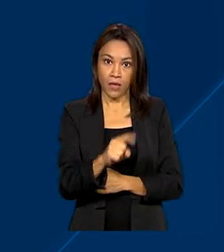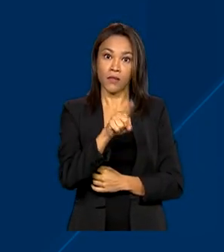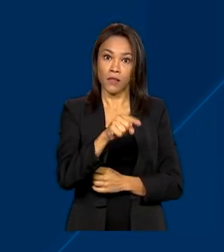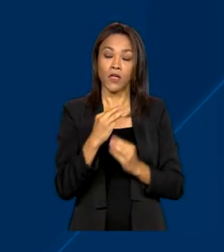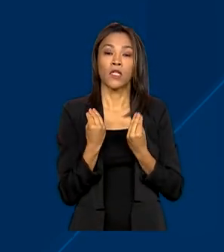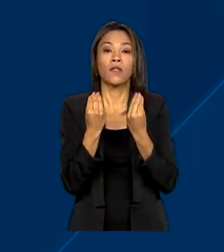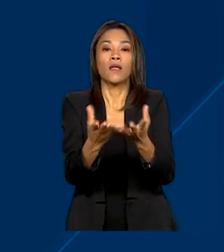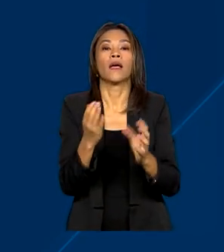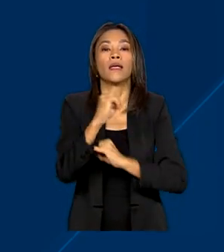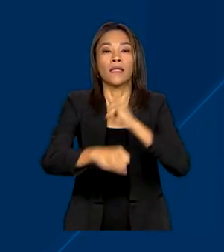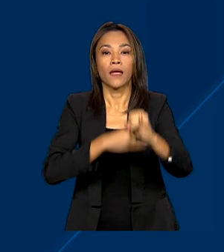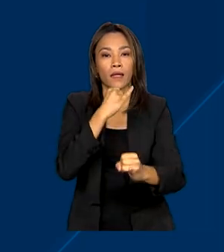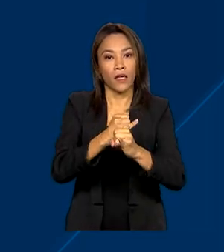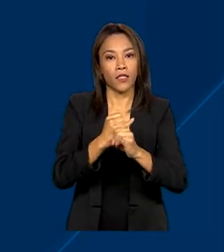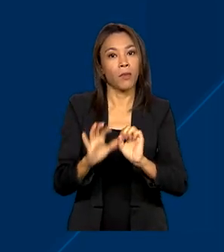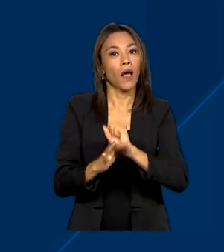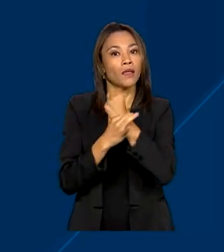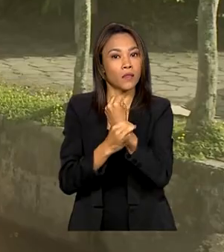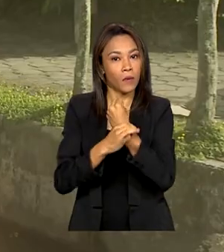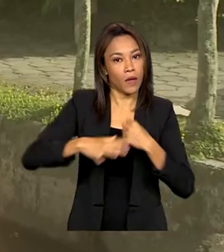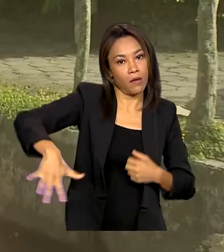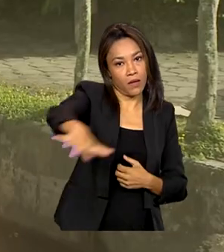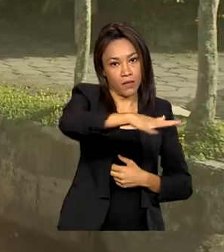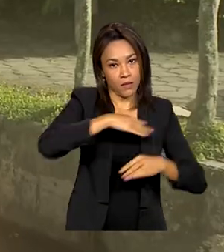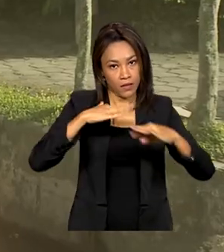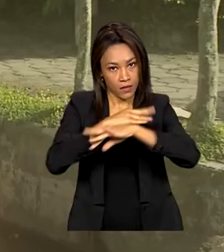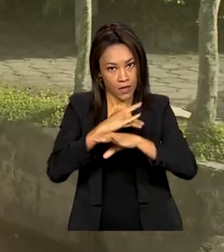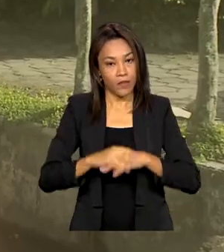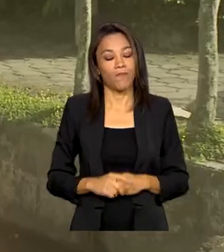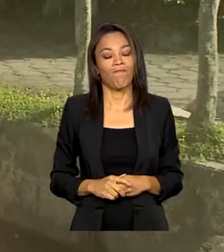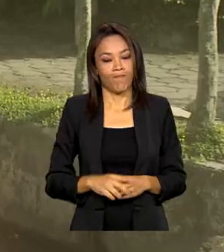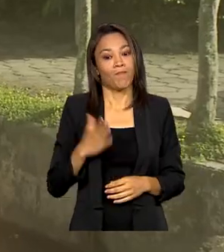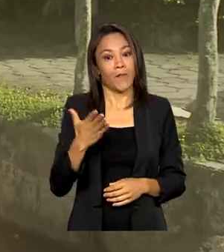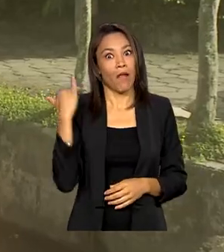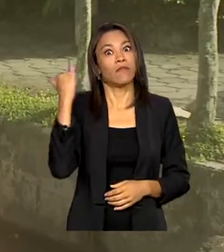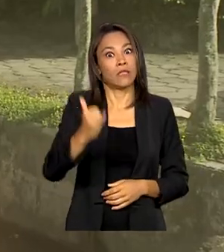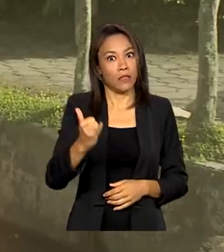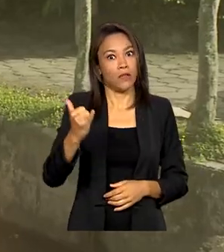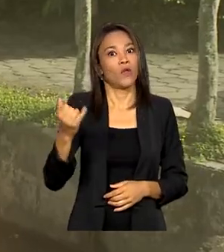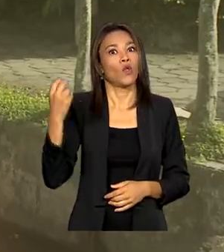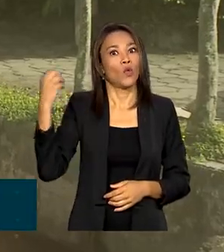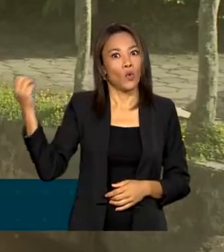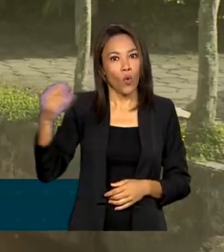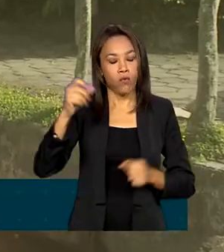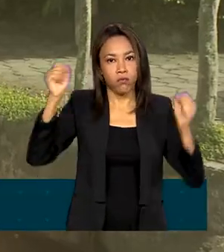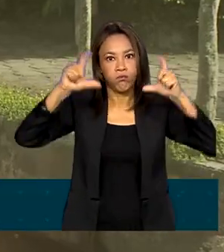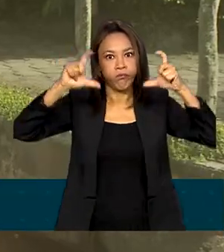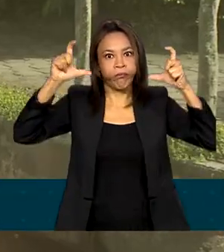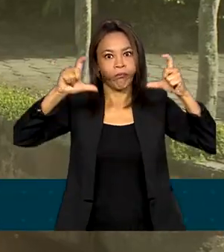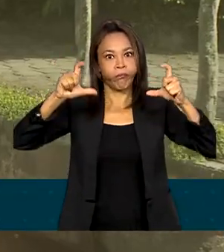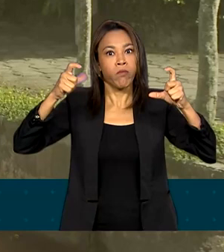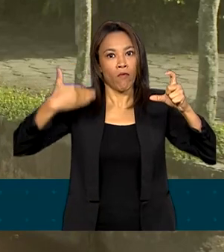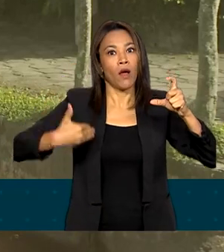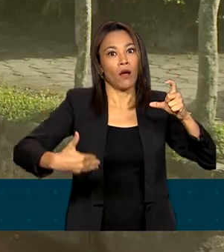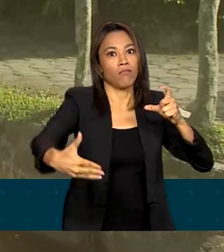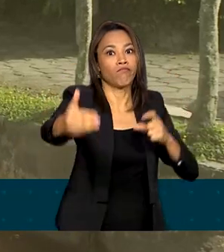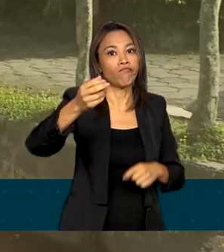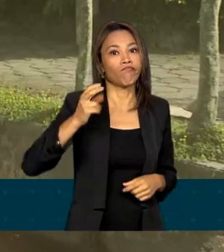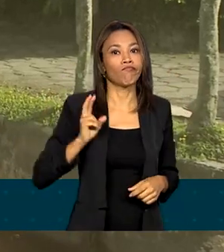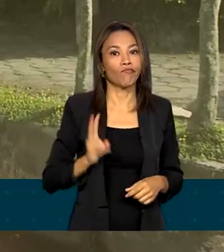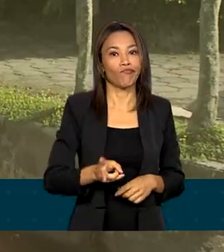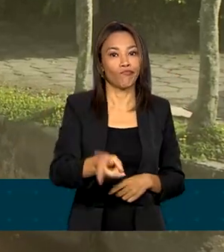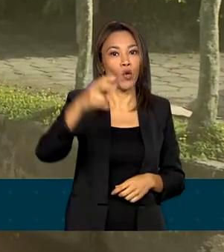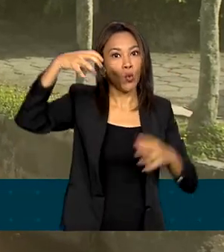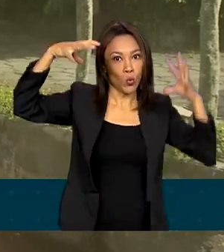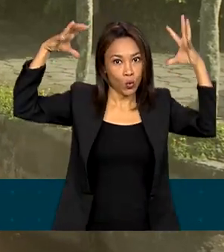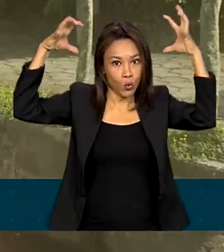a previsão é que teremos mais chuvas por aqui. A Defesa Civil soltou um novo alerta informando que a chuva de hoje até a próxima